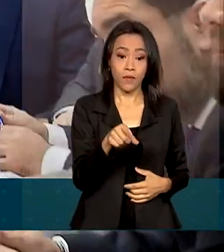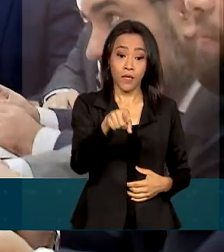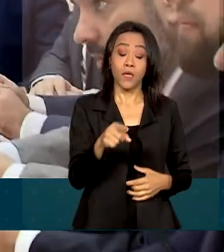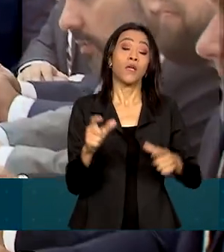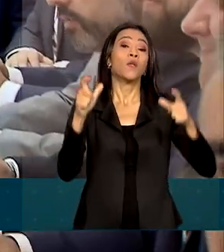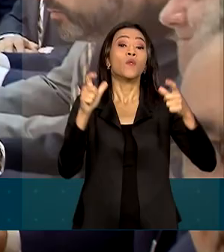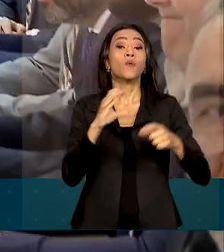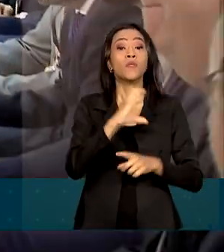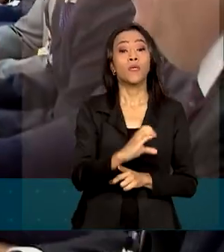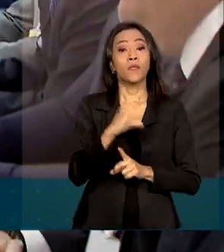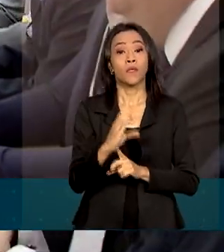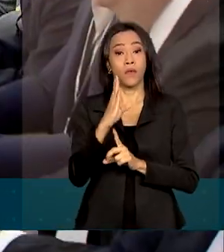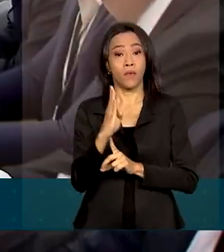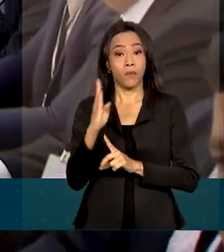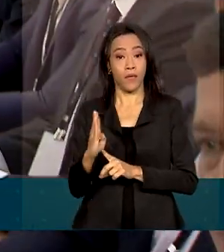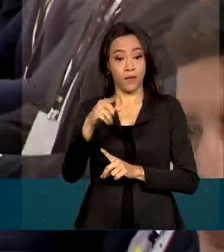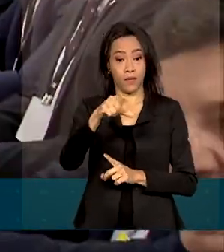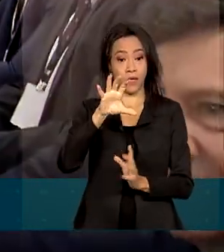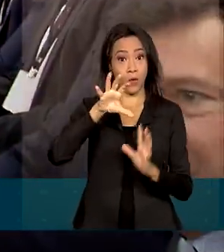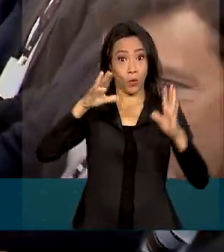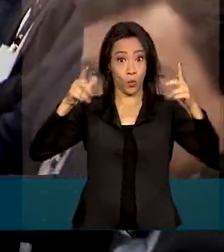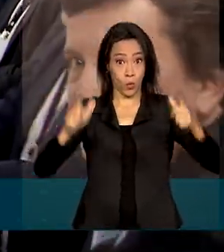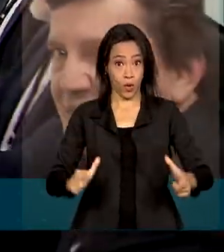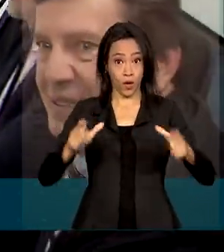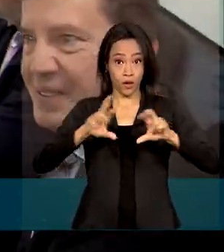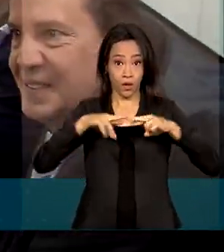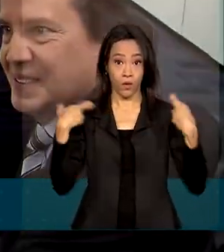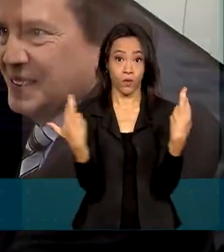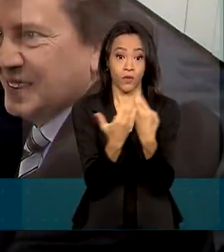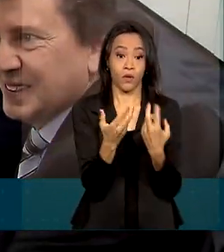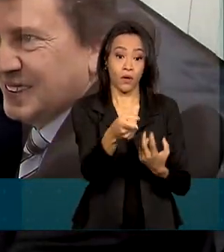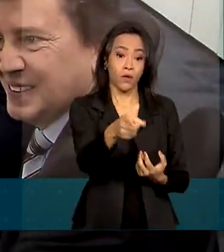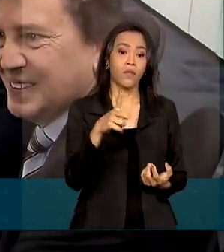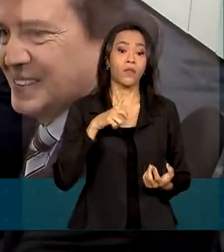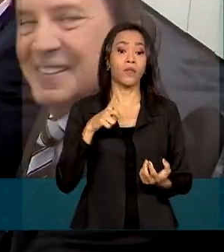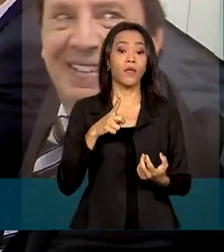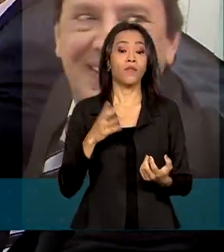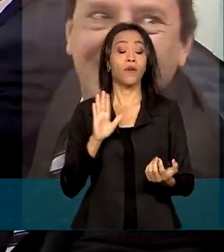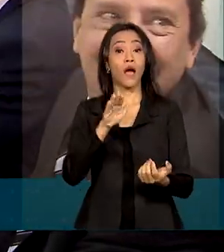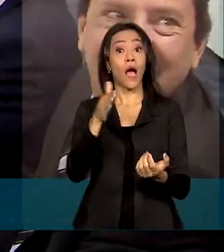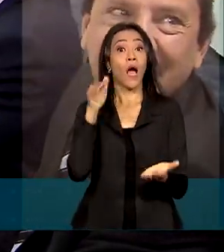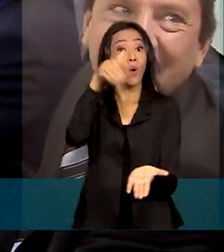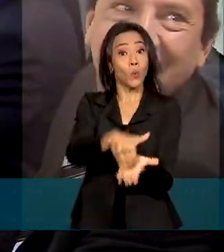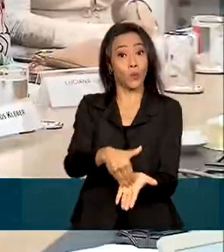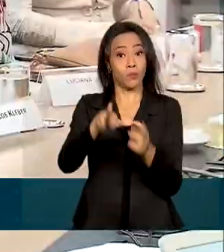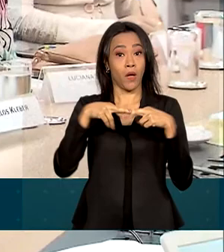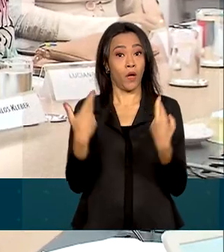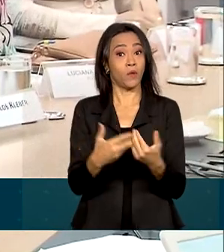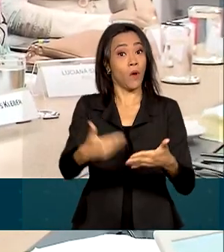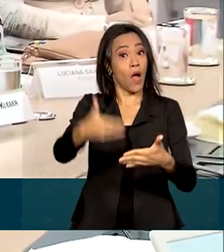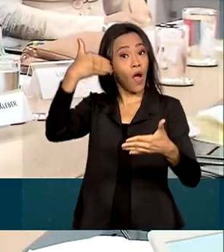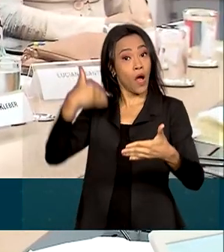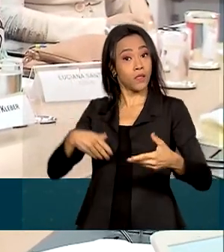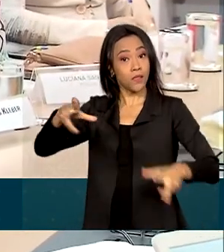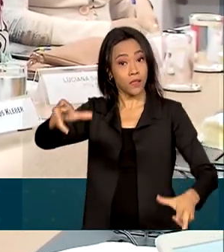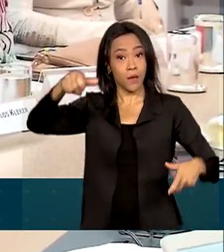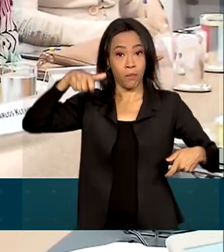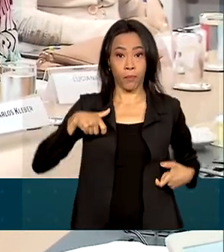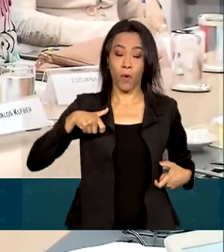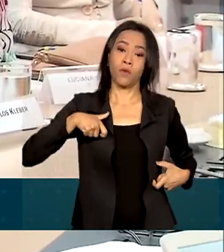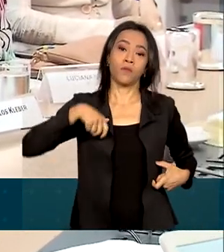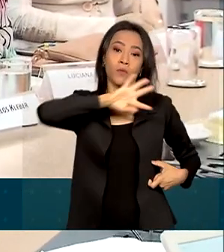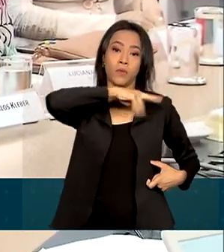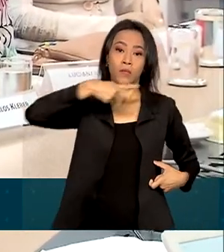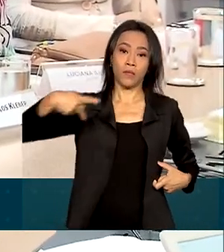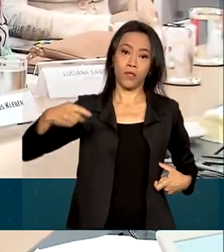Banco do Brasil, o Conselho Político de Transição teve a última reunião antes da posse presidencial. Na pauta, a finalização